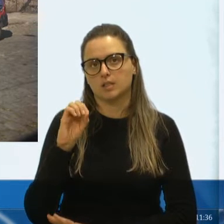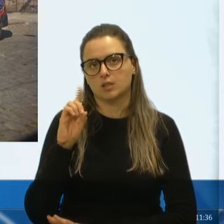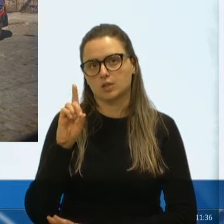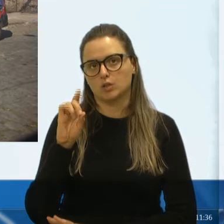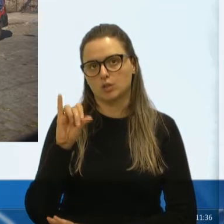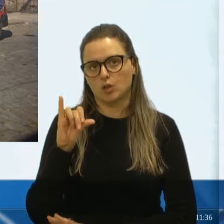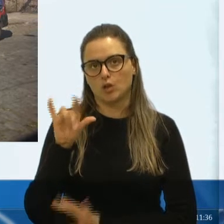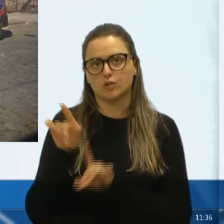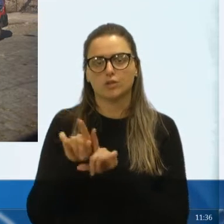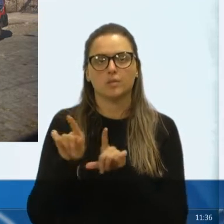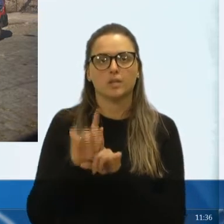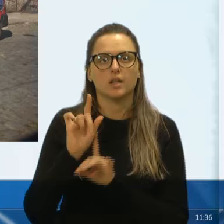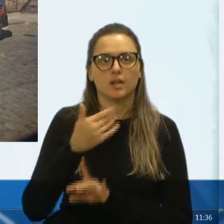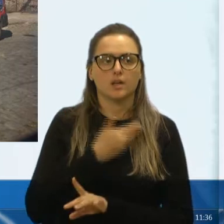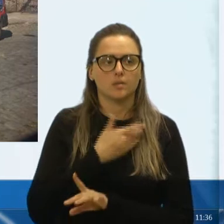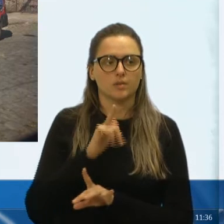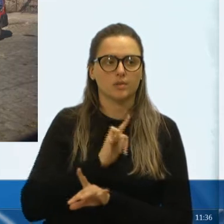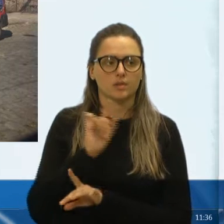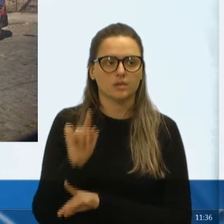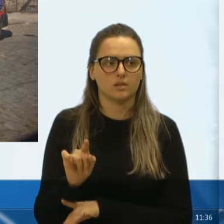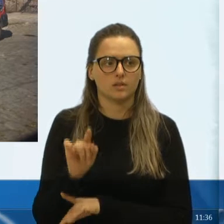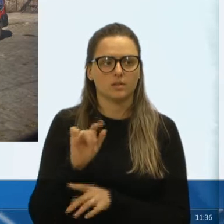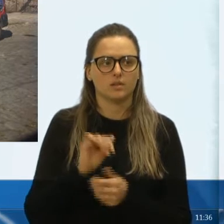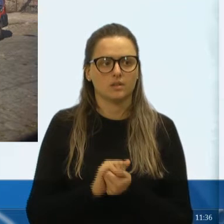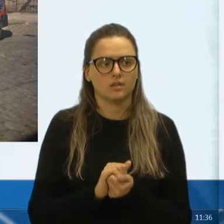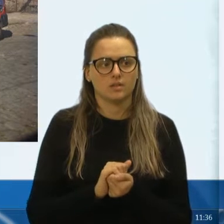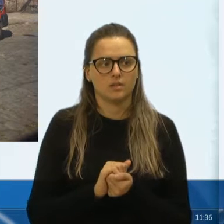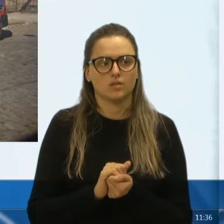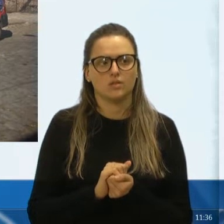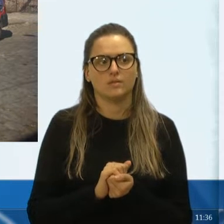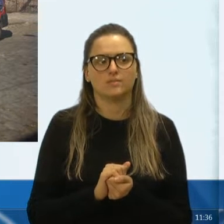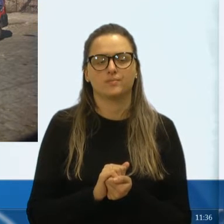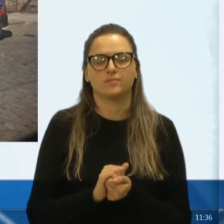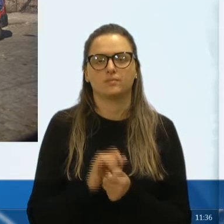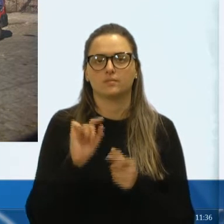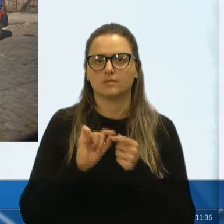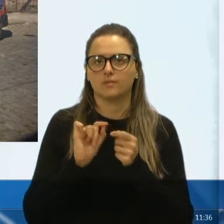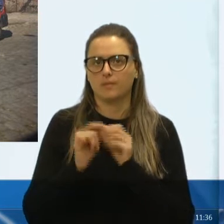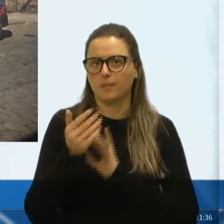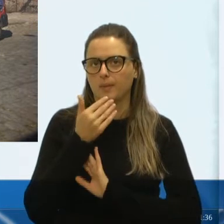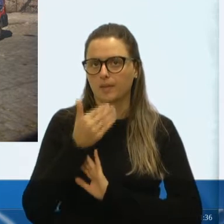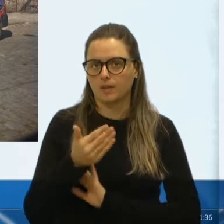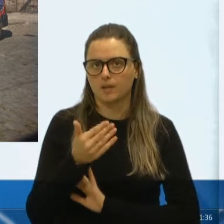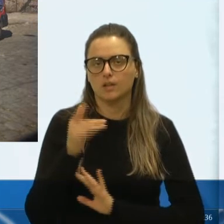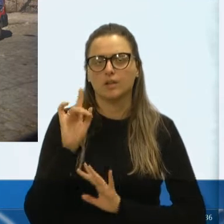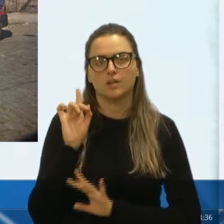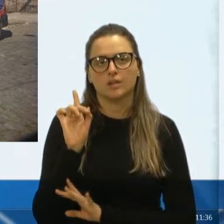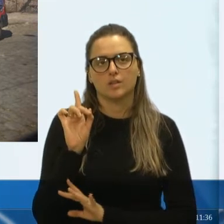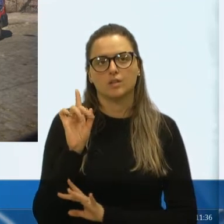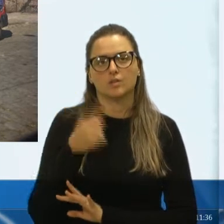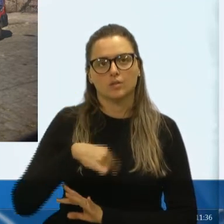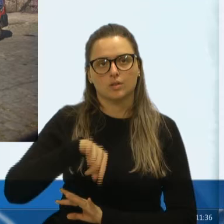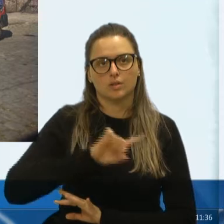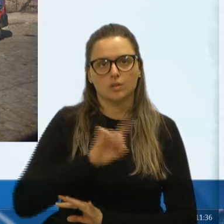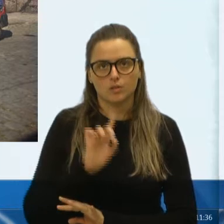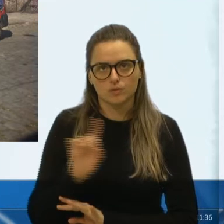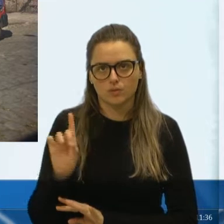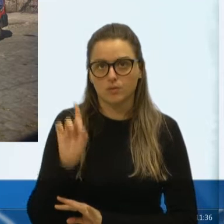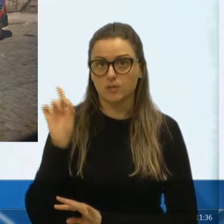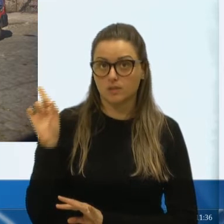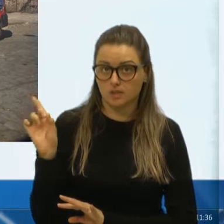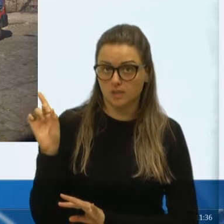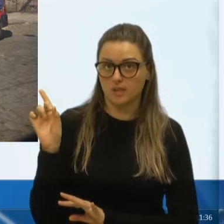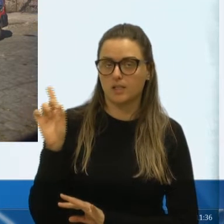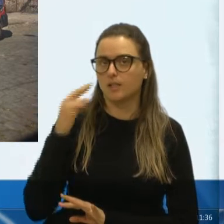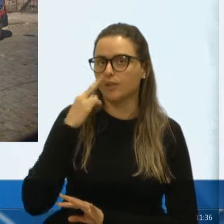é um amigo que nós temos lá, seguidamente visitamos ele, fez essa solicitação aqui, e nós estivemos no local,